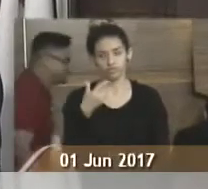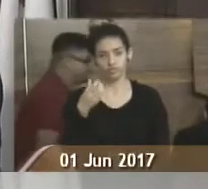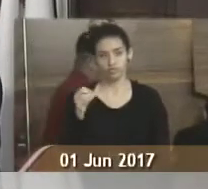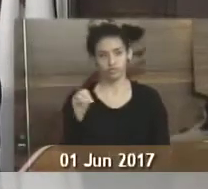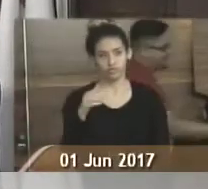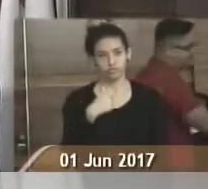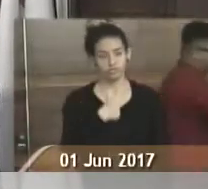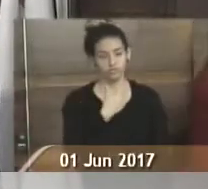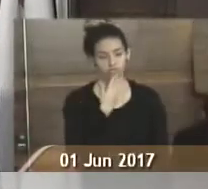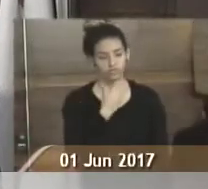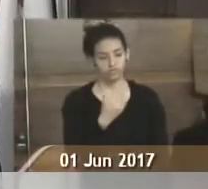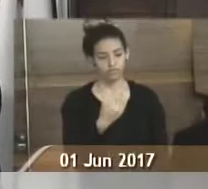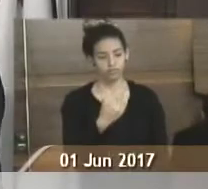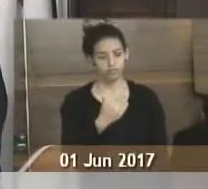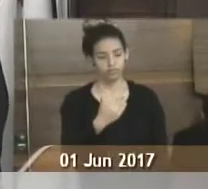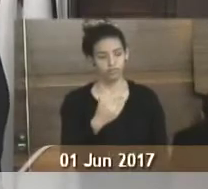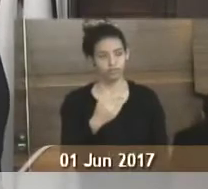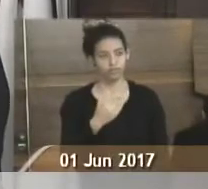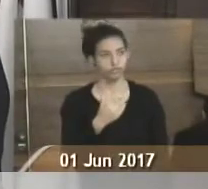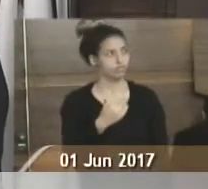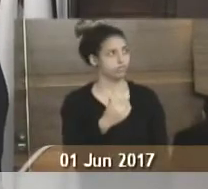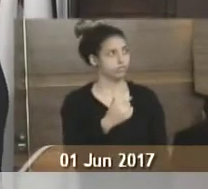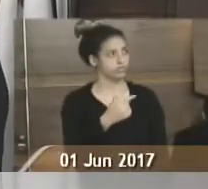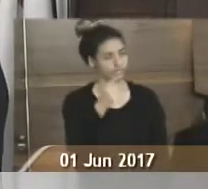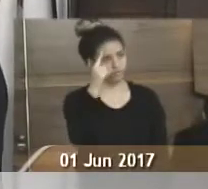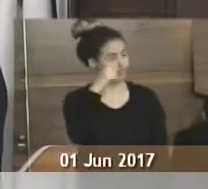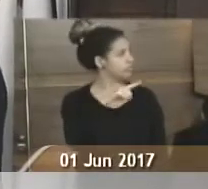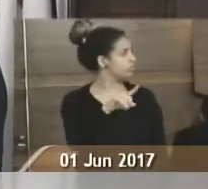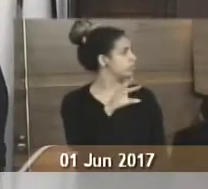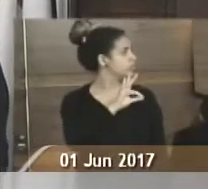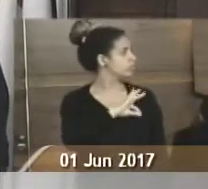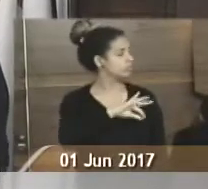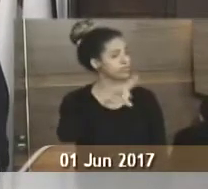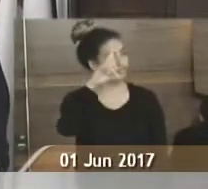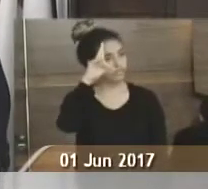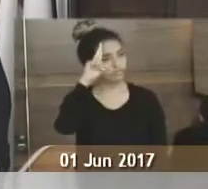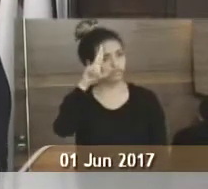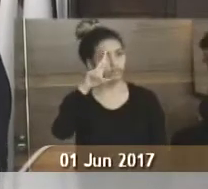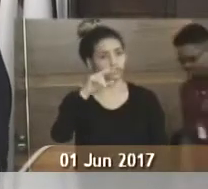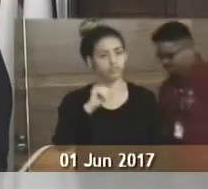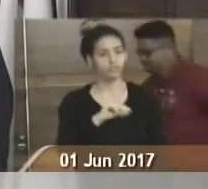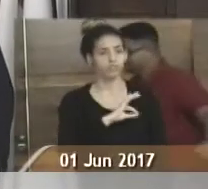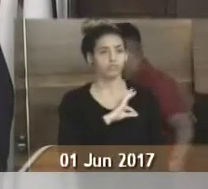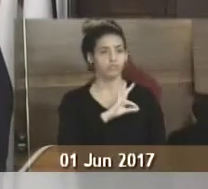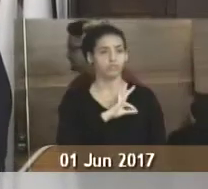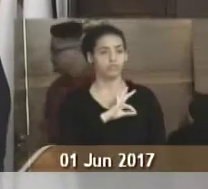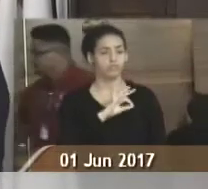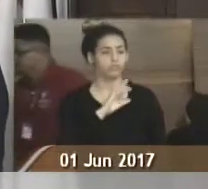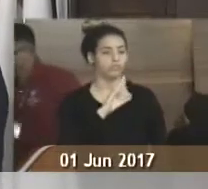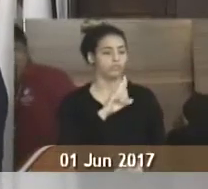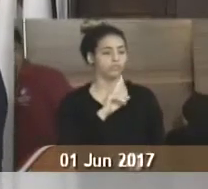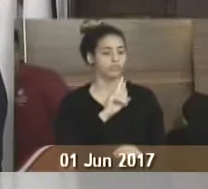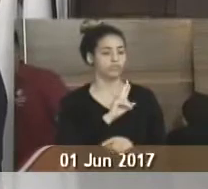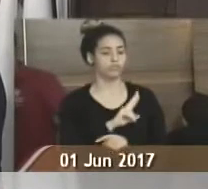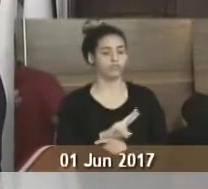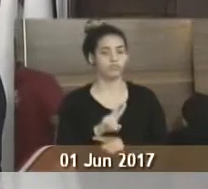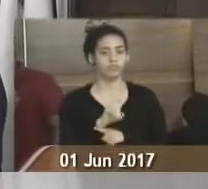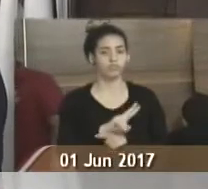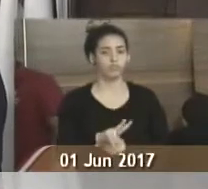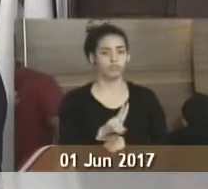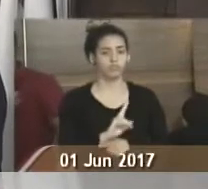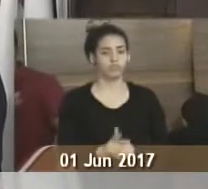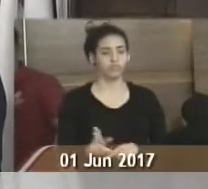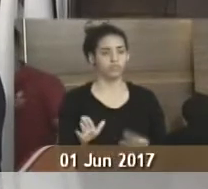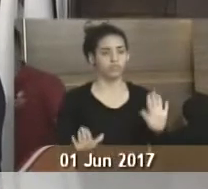Eu solicito que seja encaminhado ao 33º Batalhão de Polícia Militar a ronda policial constante